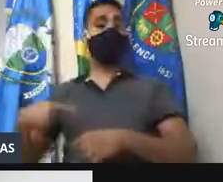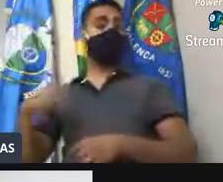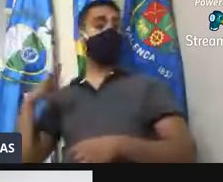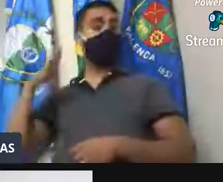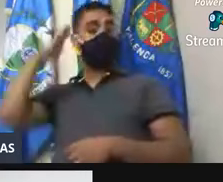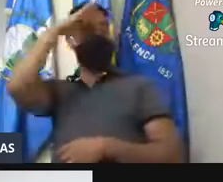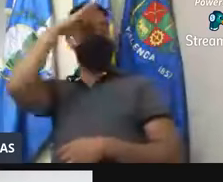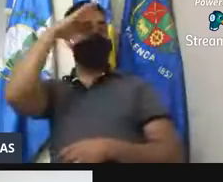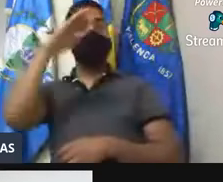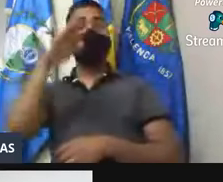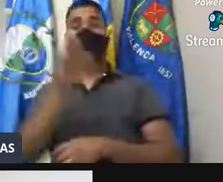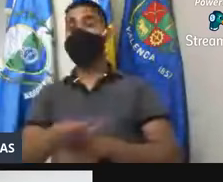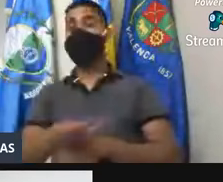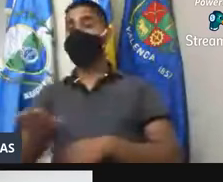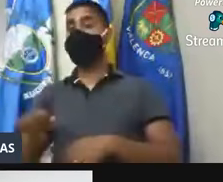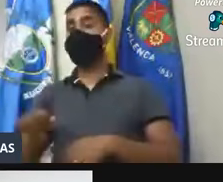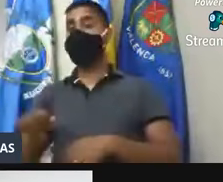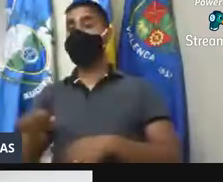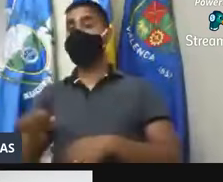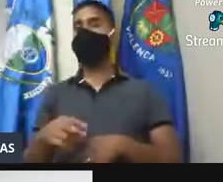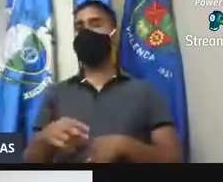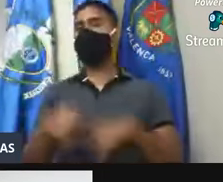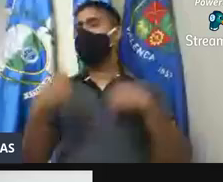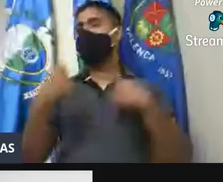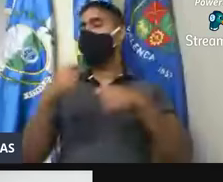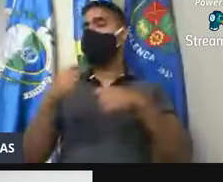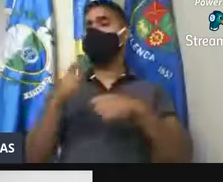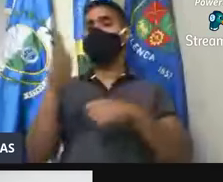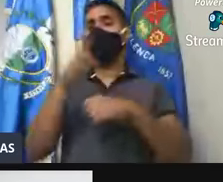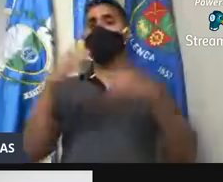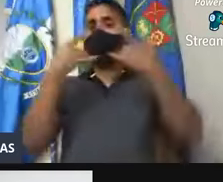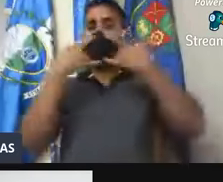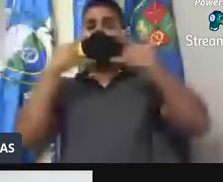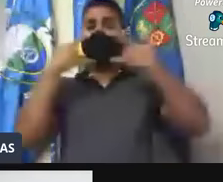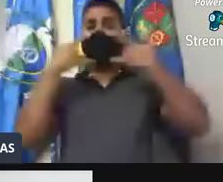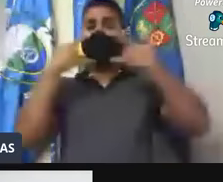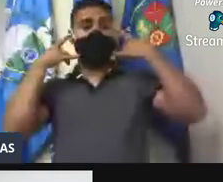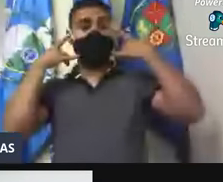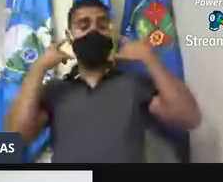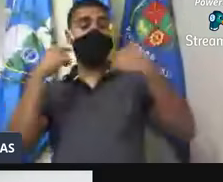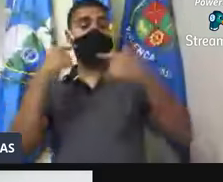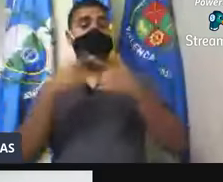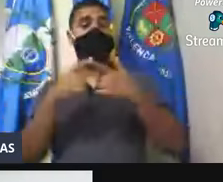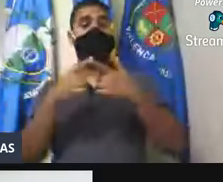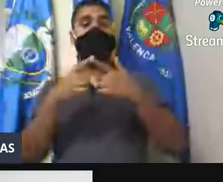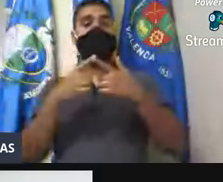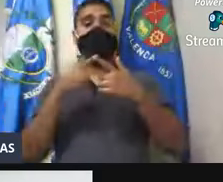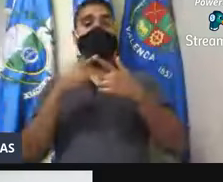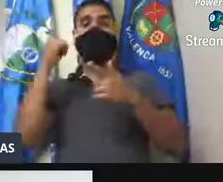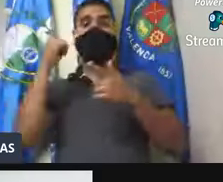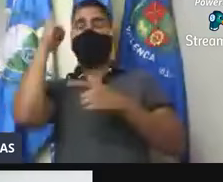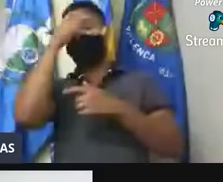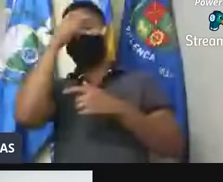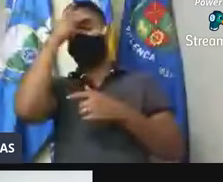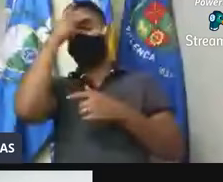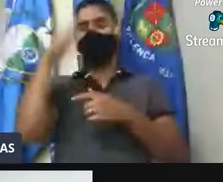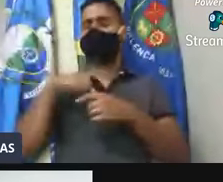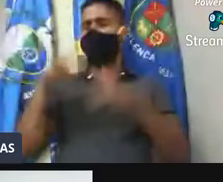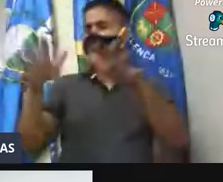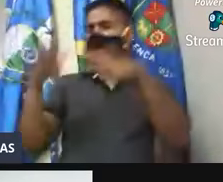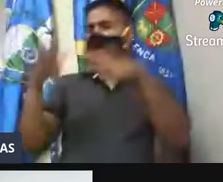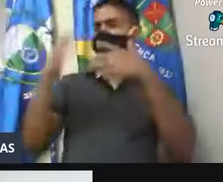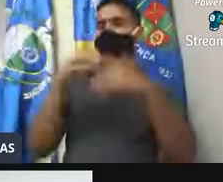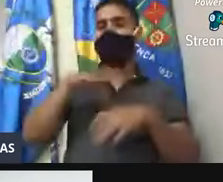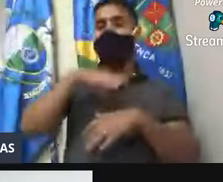crianças não necessitam de usar máscara nas ruas em época de pandemia, pois isso dá uma dificuldade muito grande de atenção, de